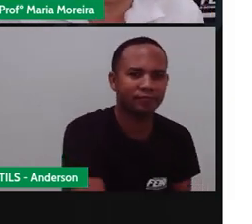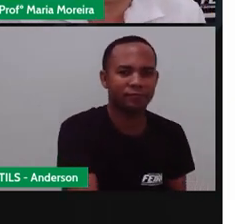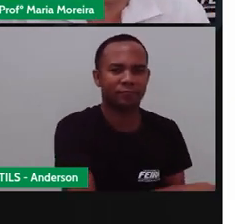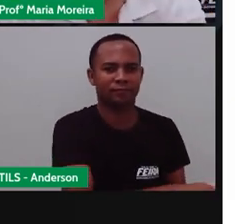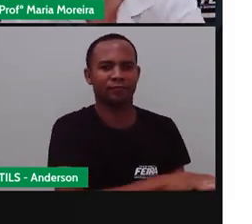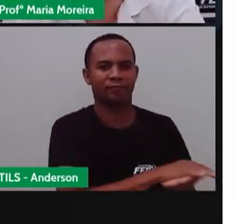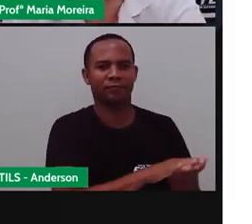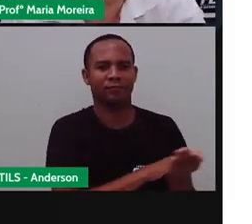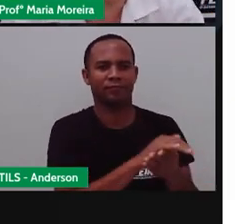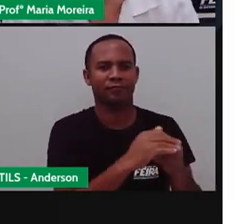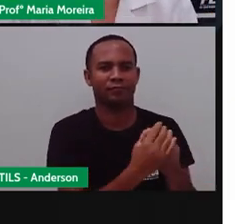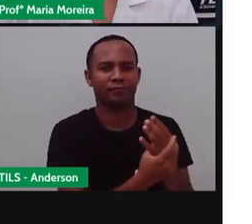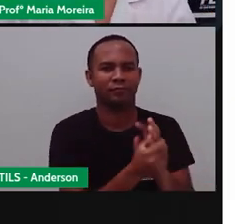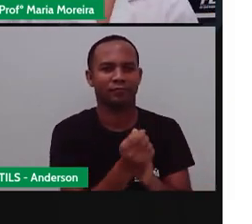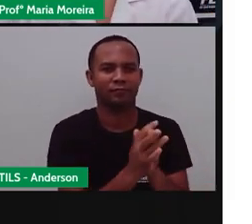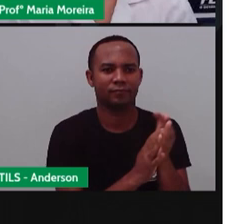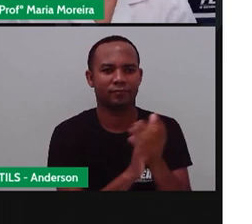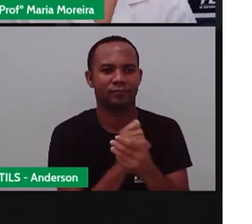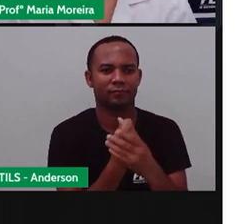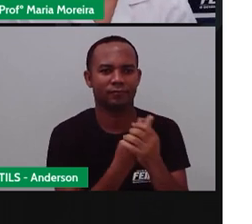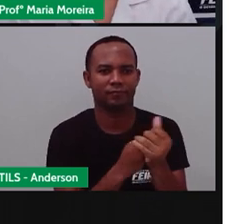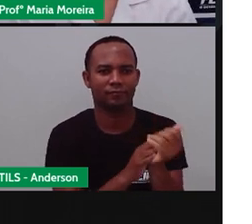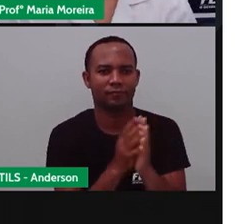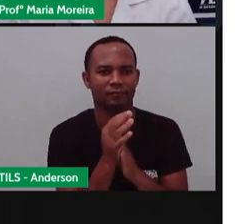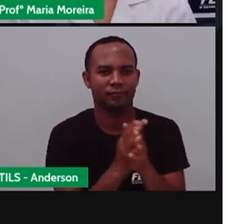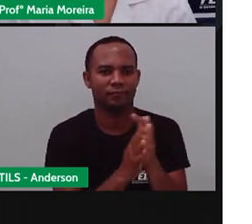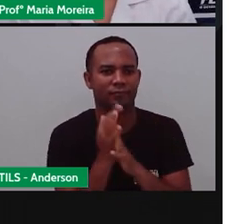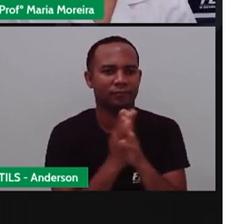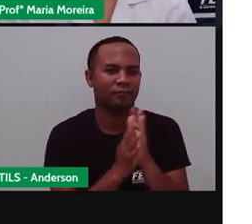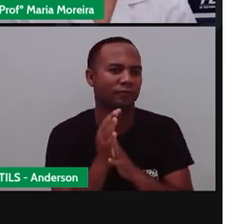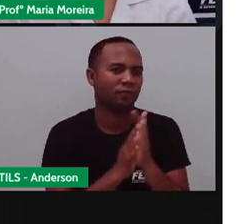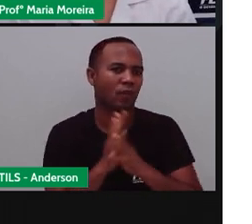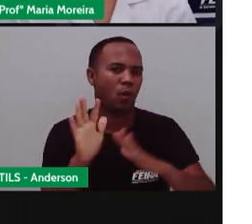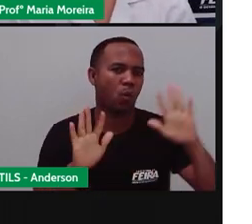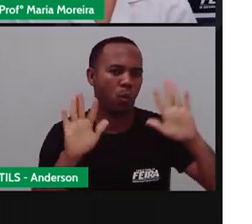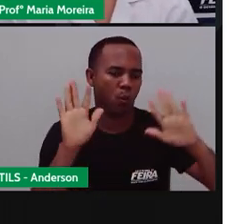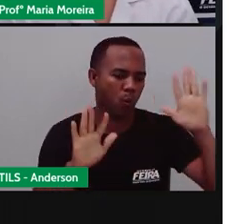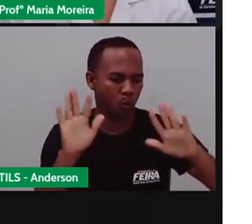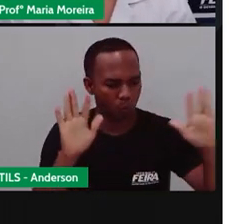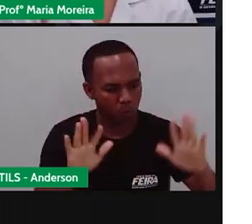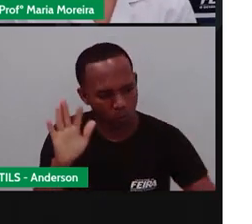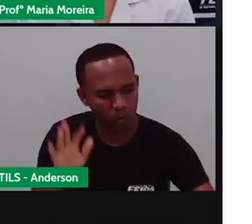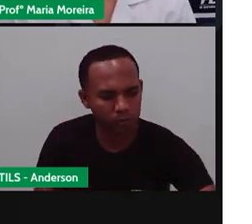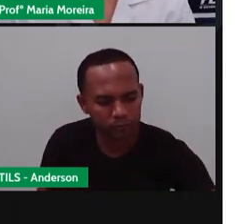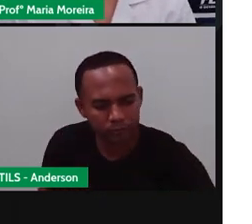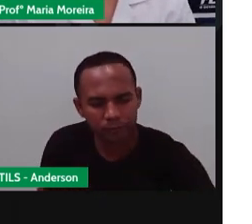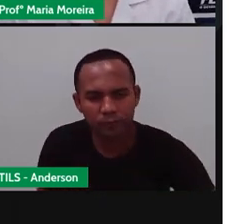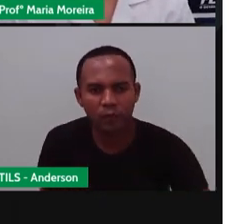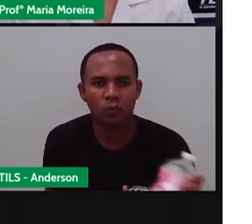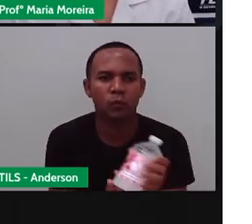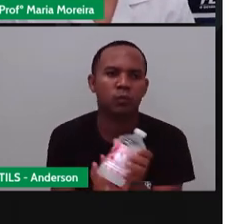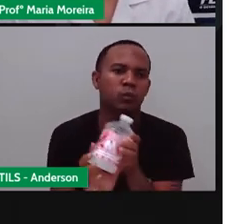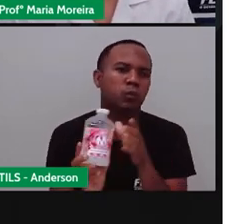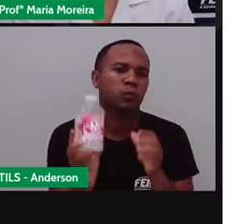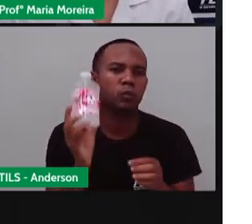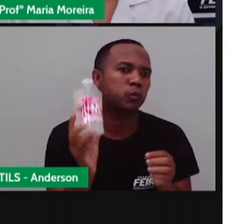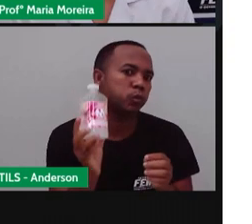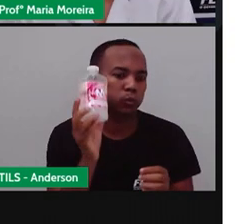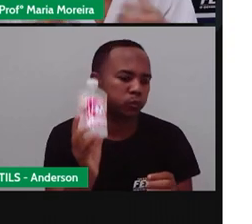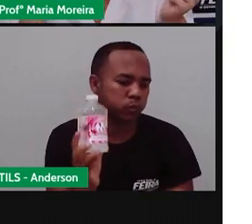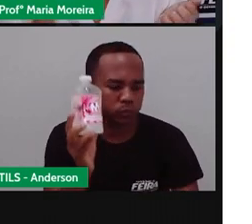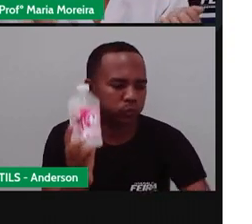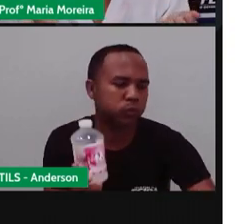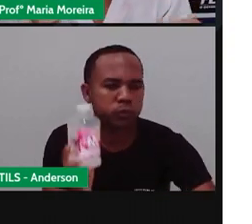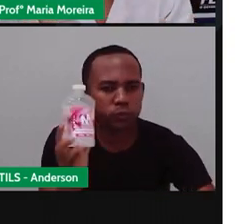Máscara. Se protejam. Se cuidem. Praticem o distanciamento social, tá? Fiquem bem guardadinhos pra que a gente possa se encontrar bem,